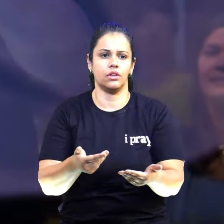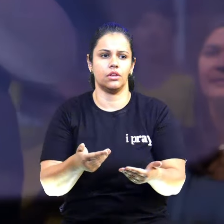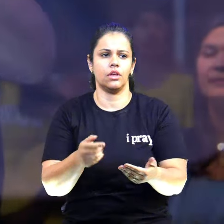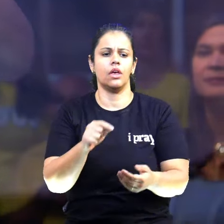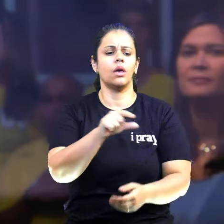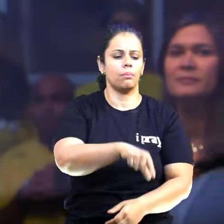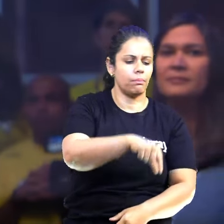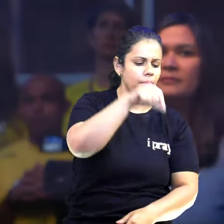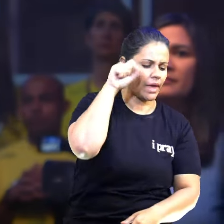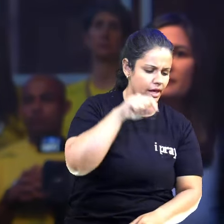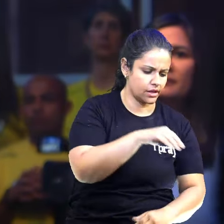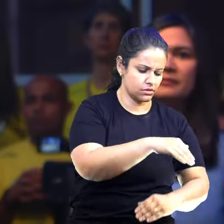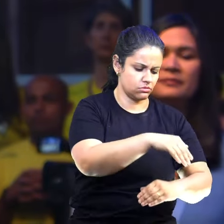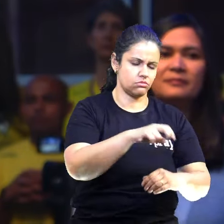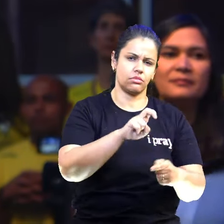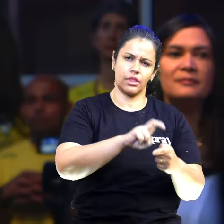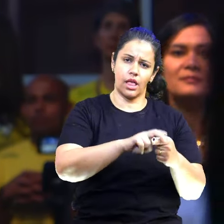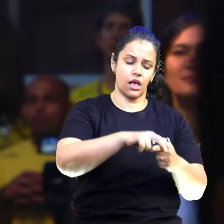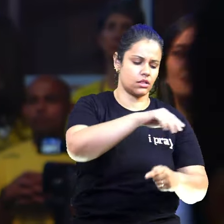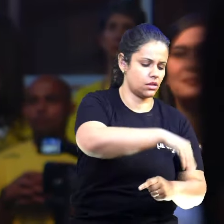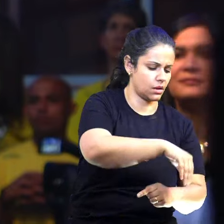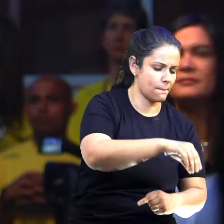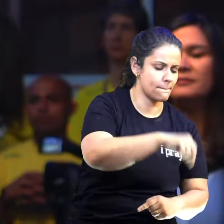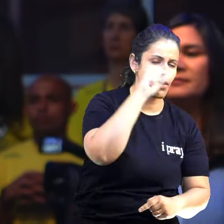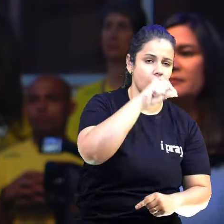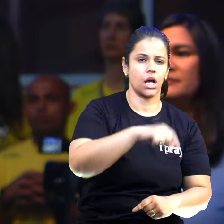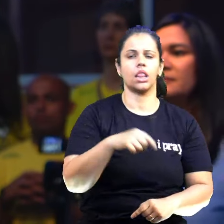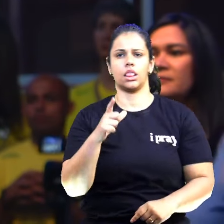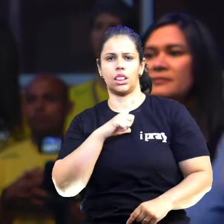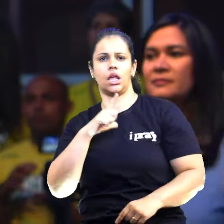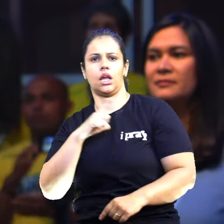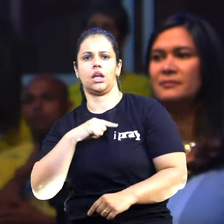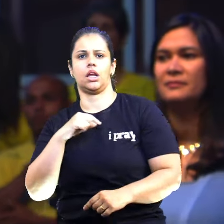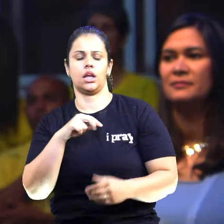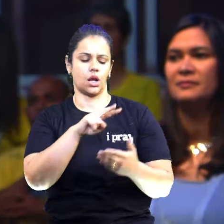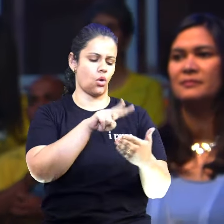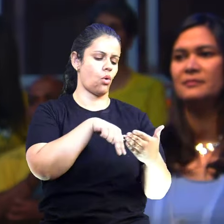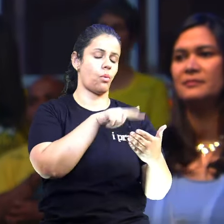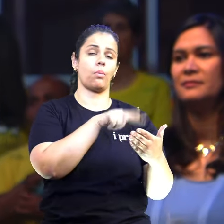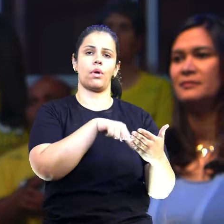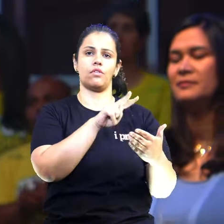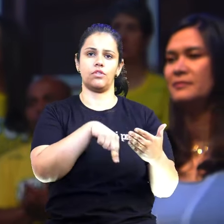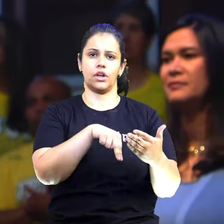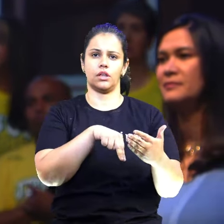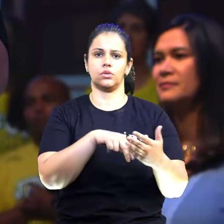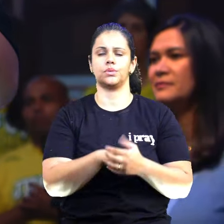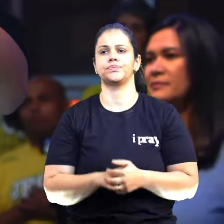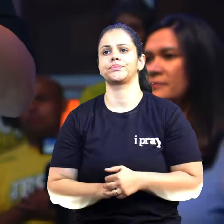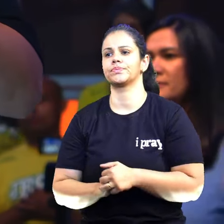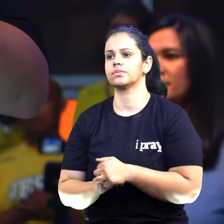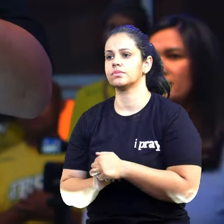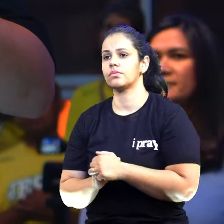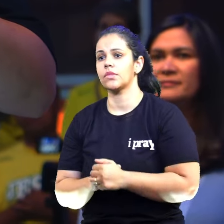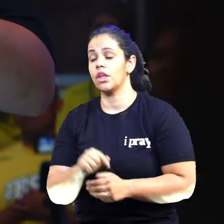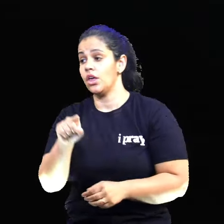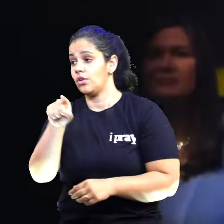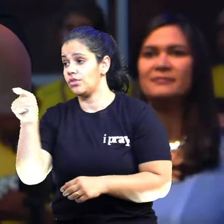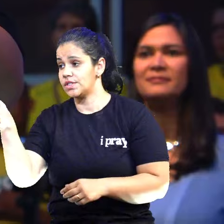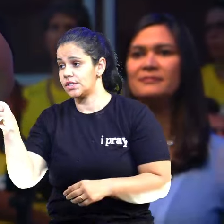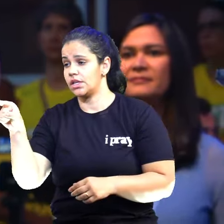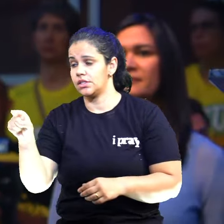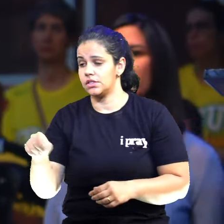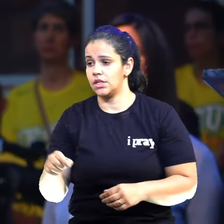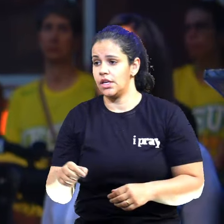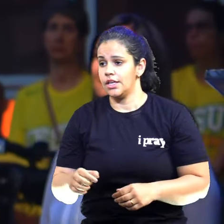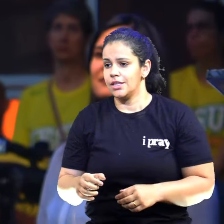bolsão, e eu vou orar para que Deus possa mover no seu coração, qual é a sua parte nisso, vocês que estão aqui na frente, que estão